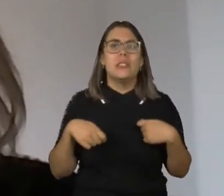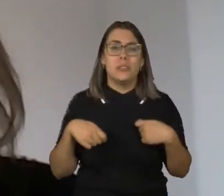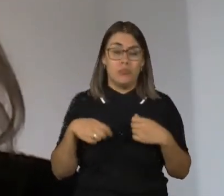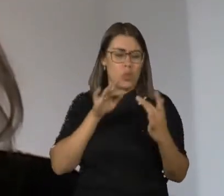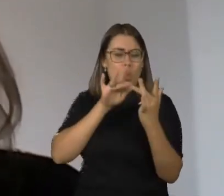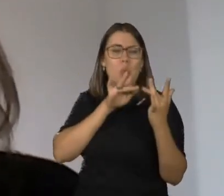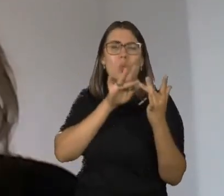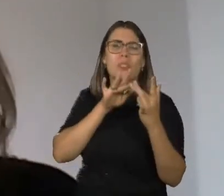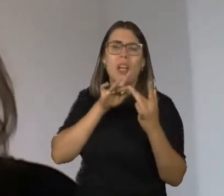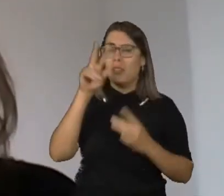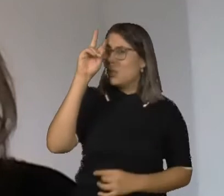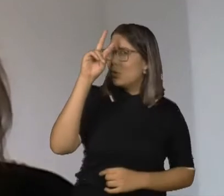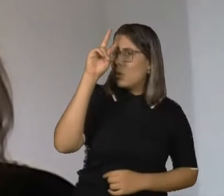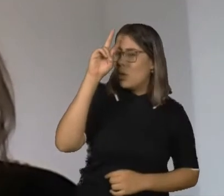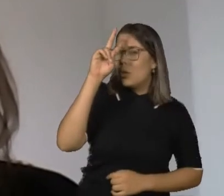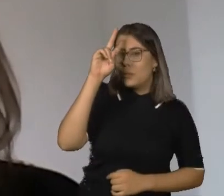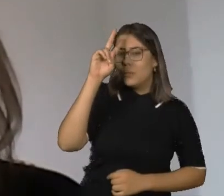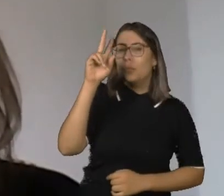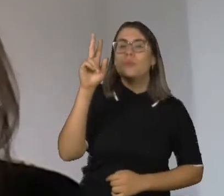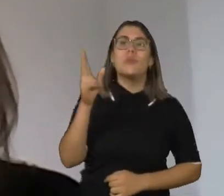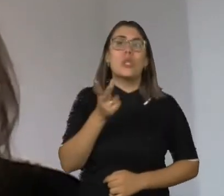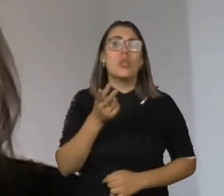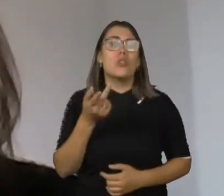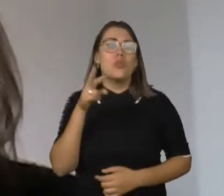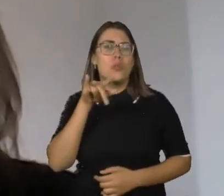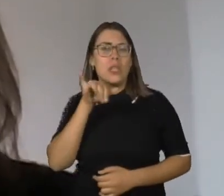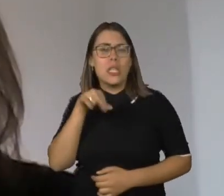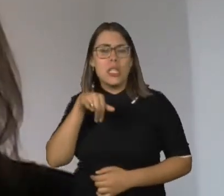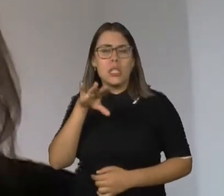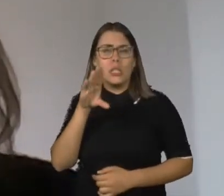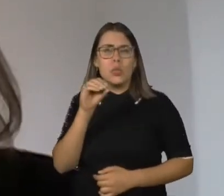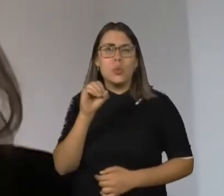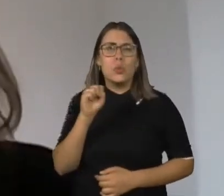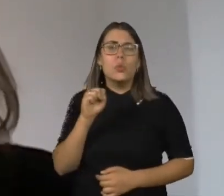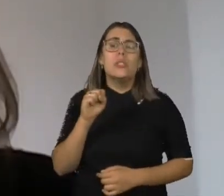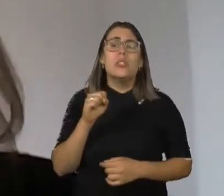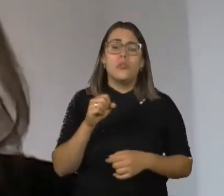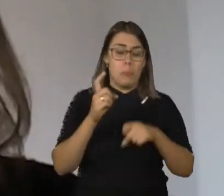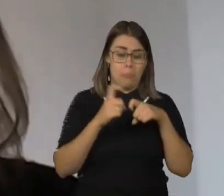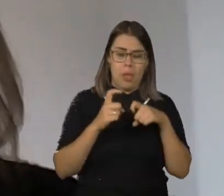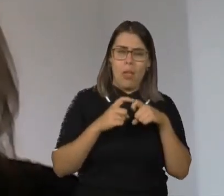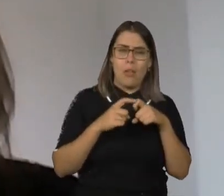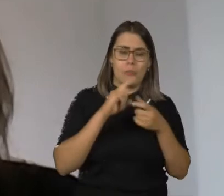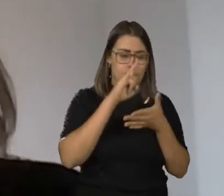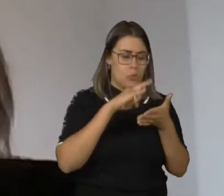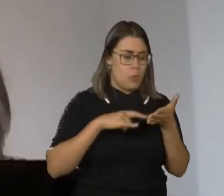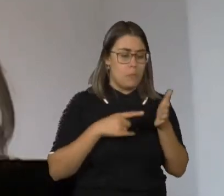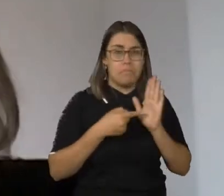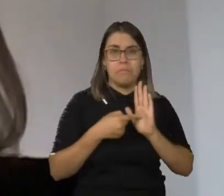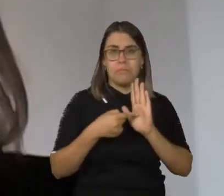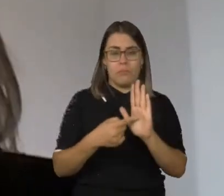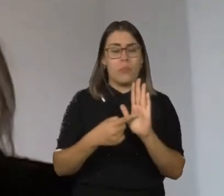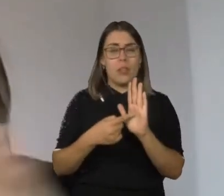contato com a história do Vinícius e nós fomos informados que o médico, no momento de dar o diagnóstico da síndrome de